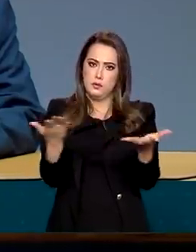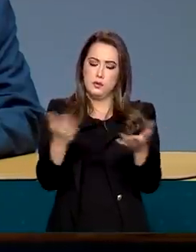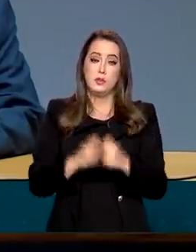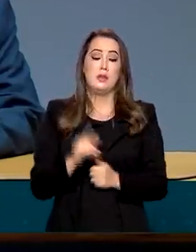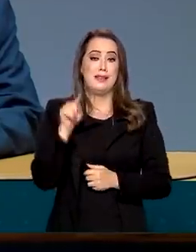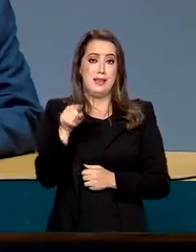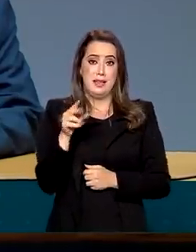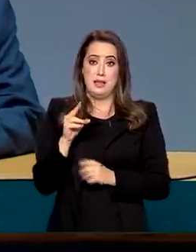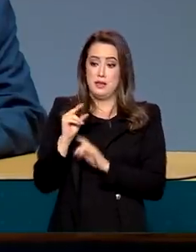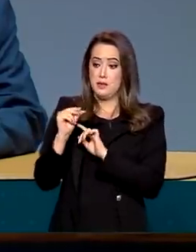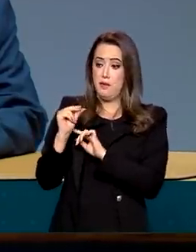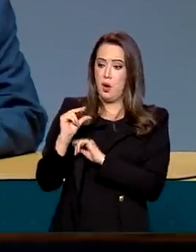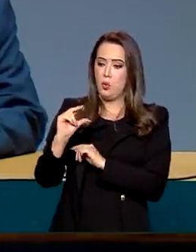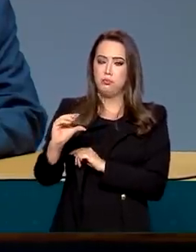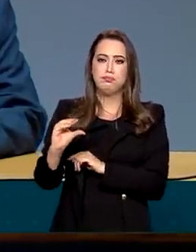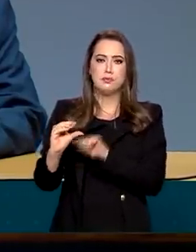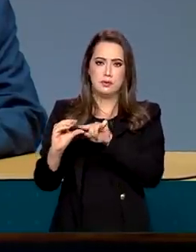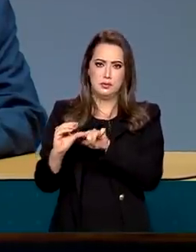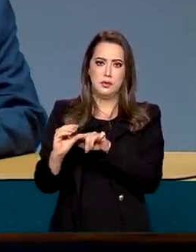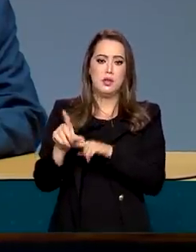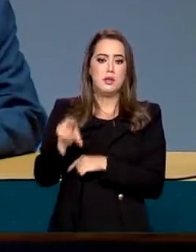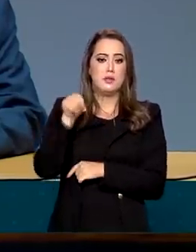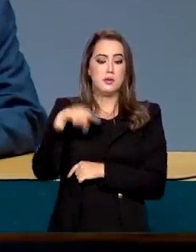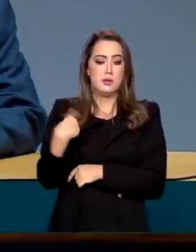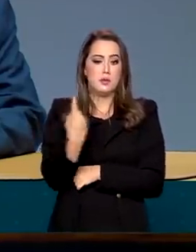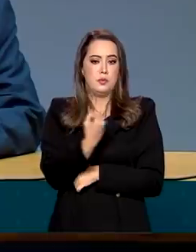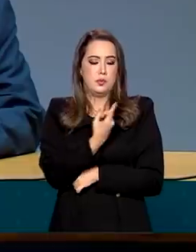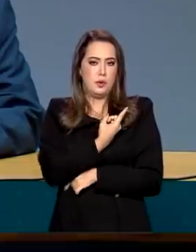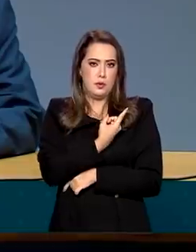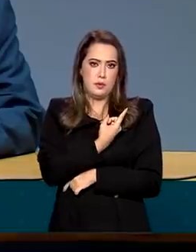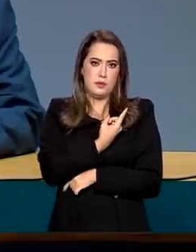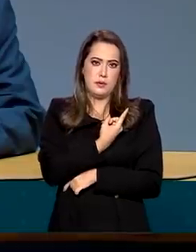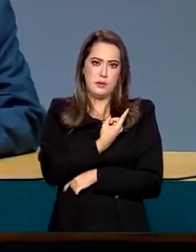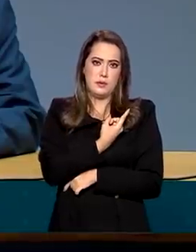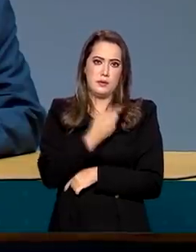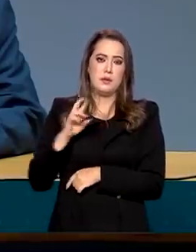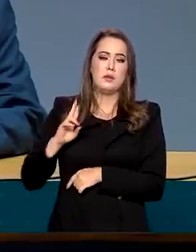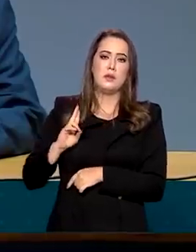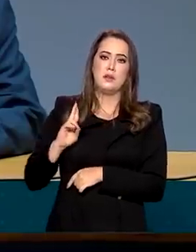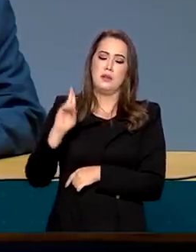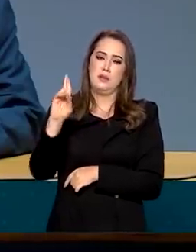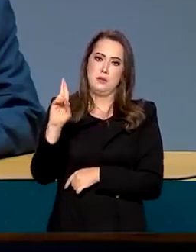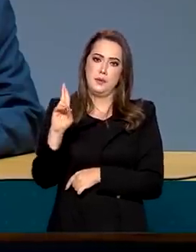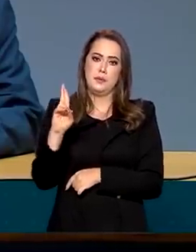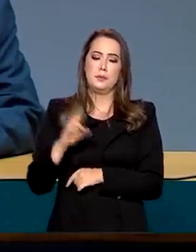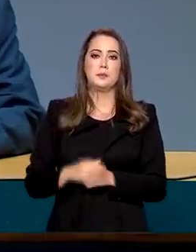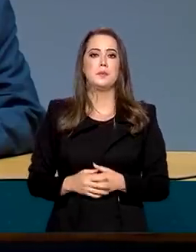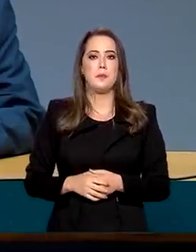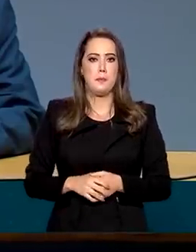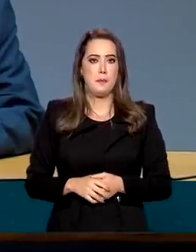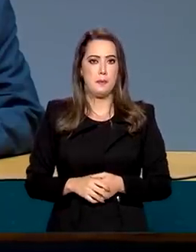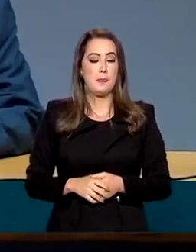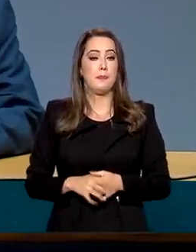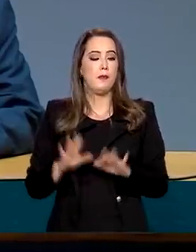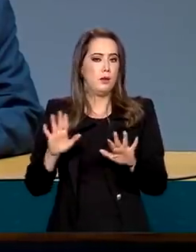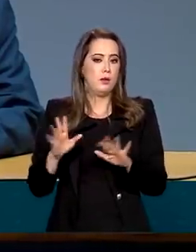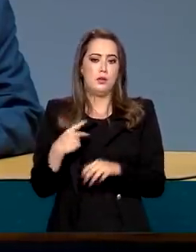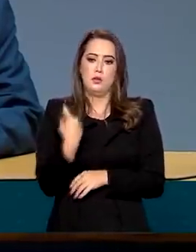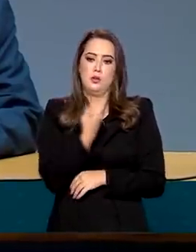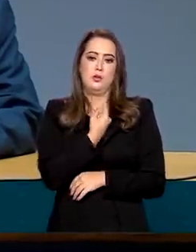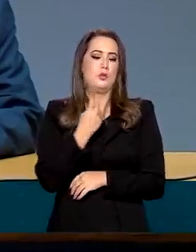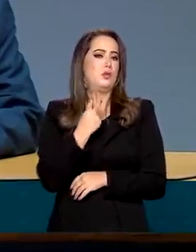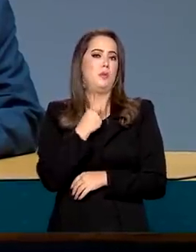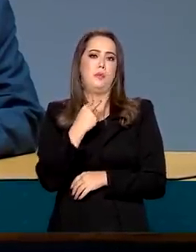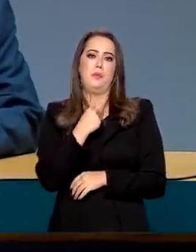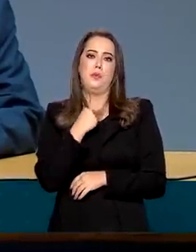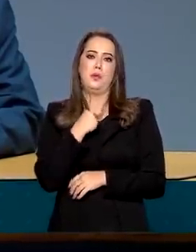esse valor, decidido por nós, tem responsabilidade. Não faremos